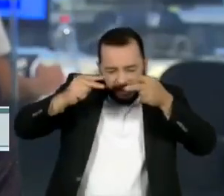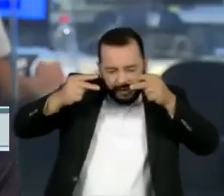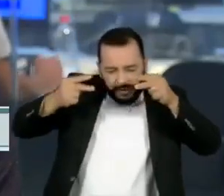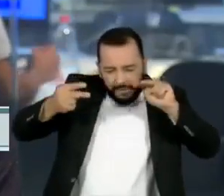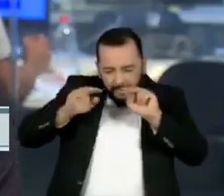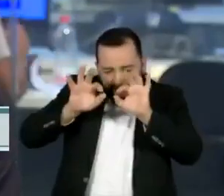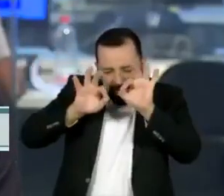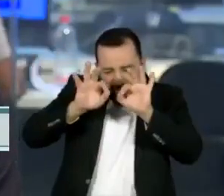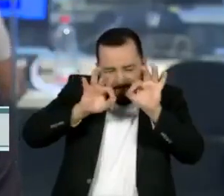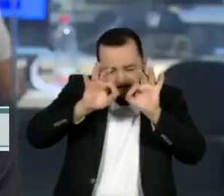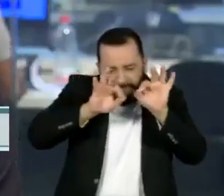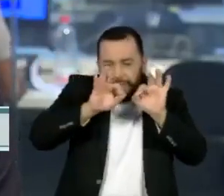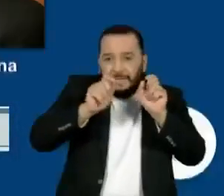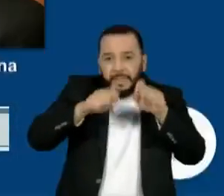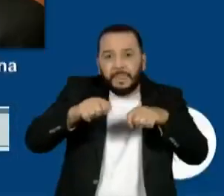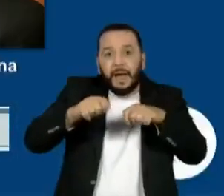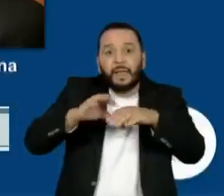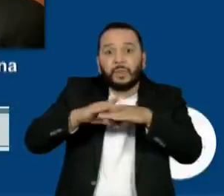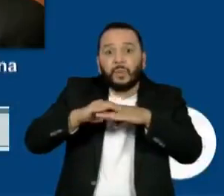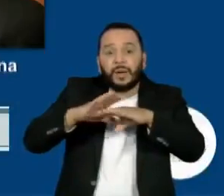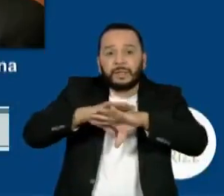levar à cura de doenças genéticas.